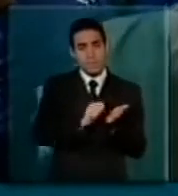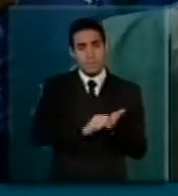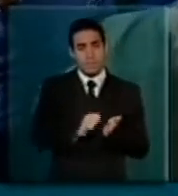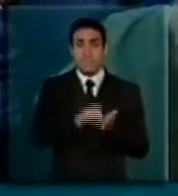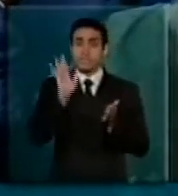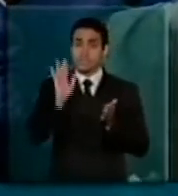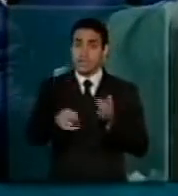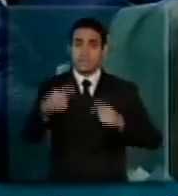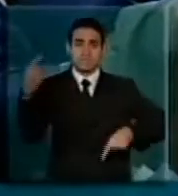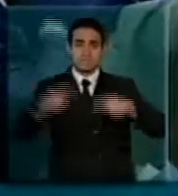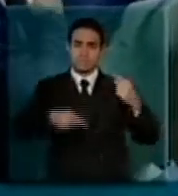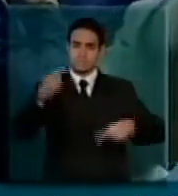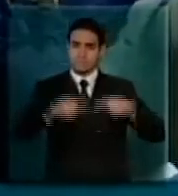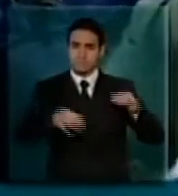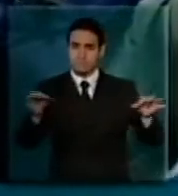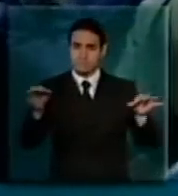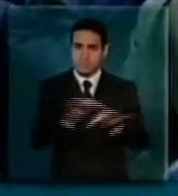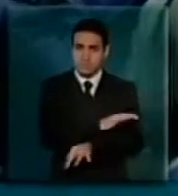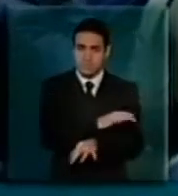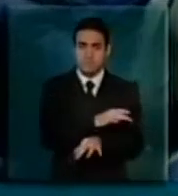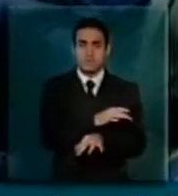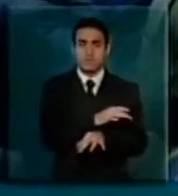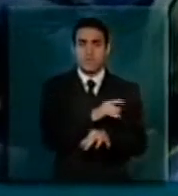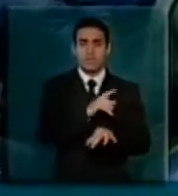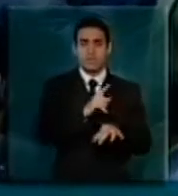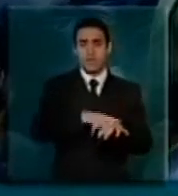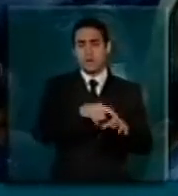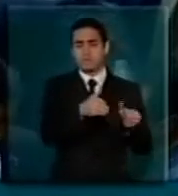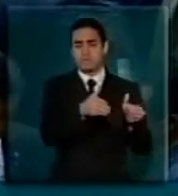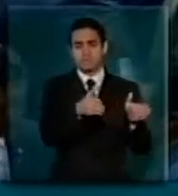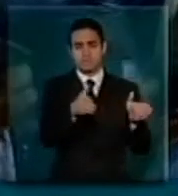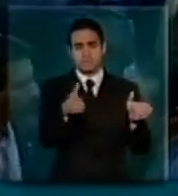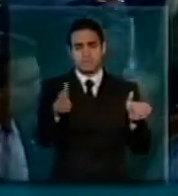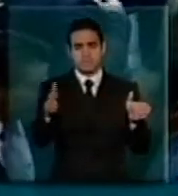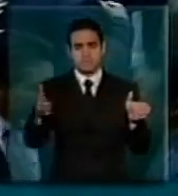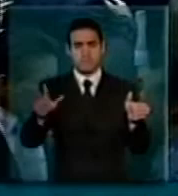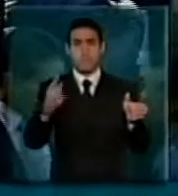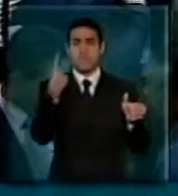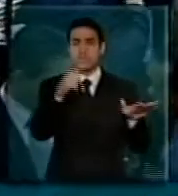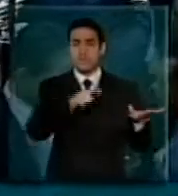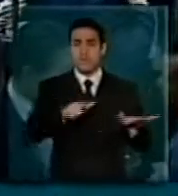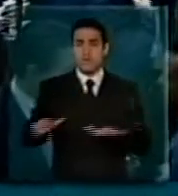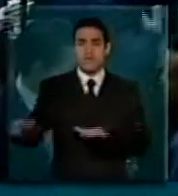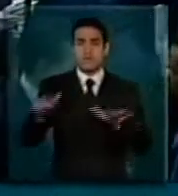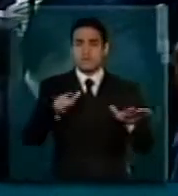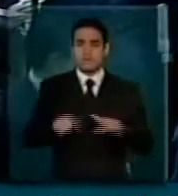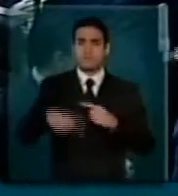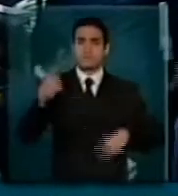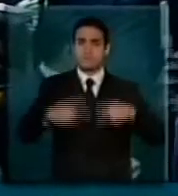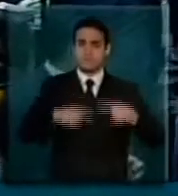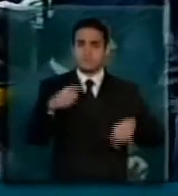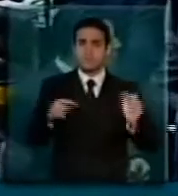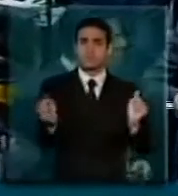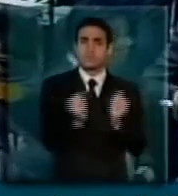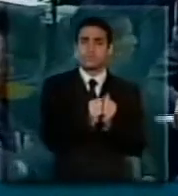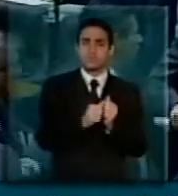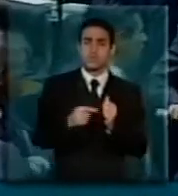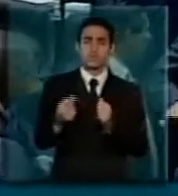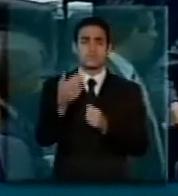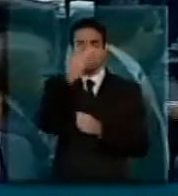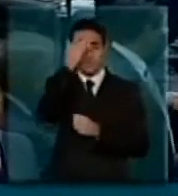discutido durante pelo menos uma semana com os líderes